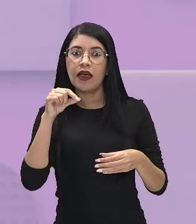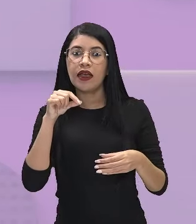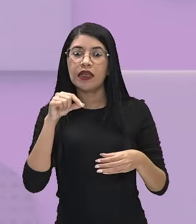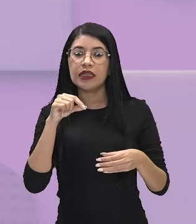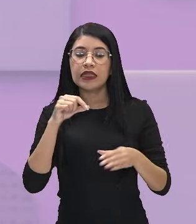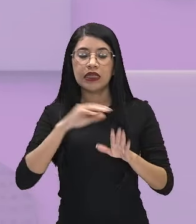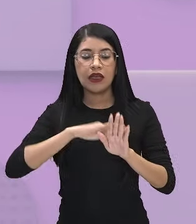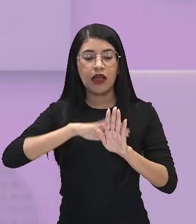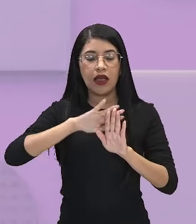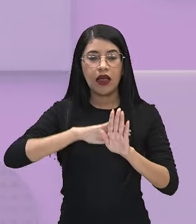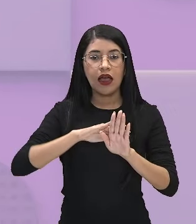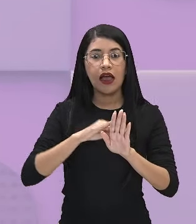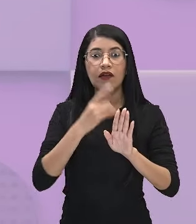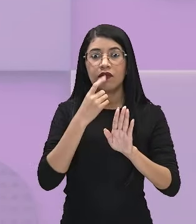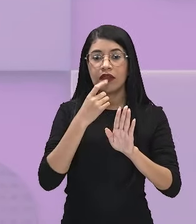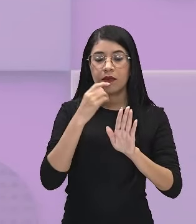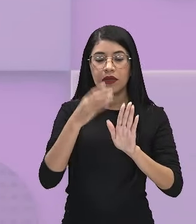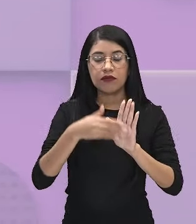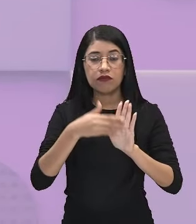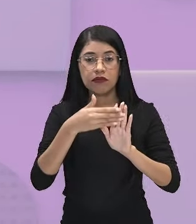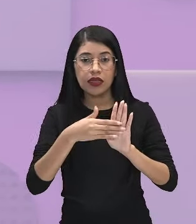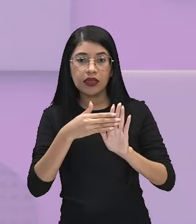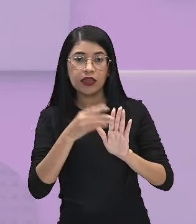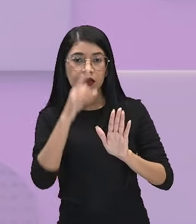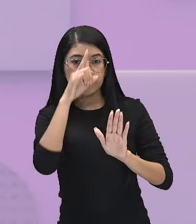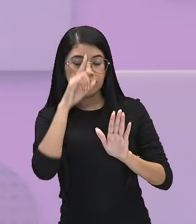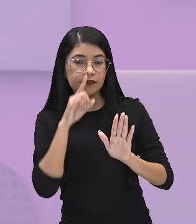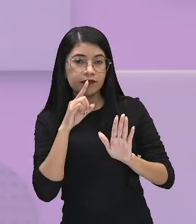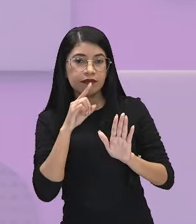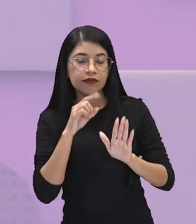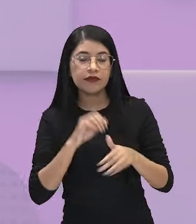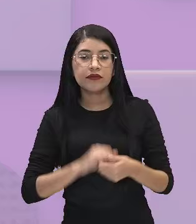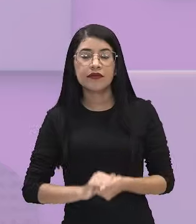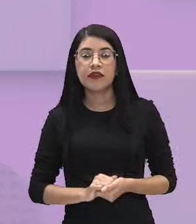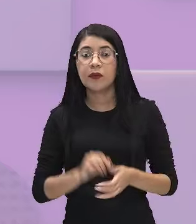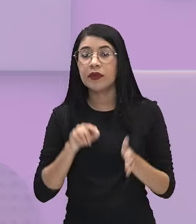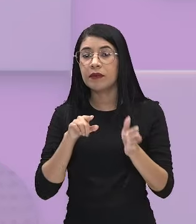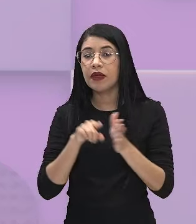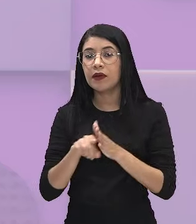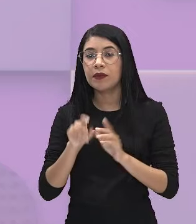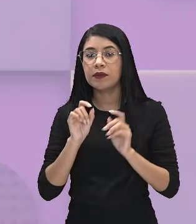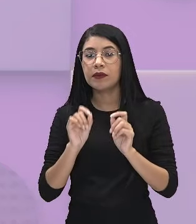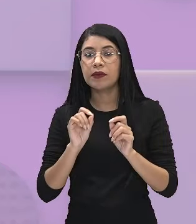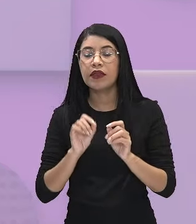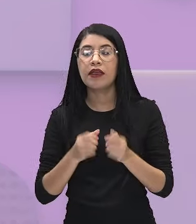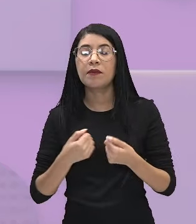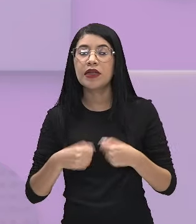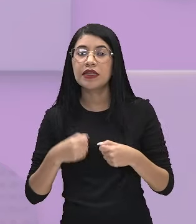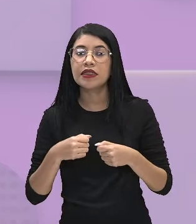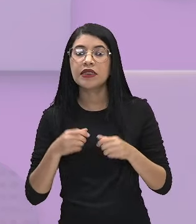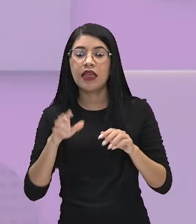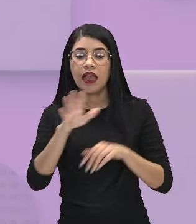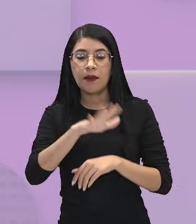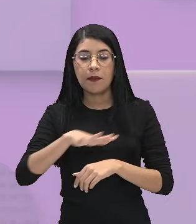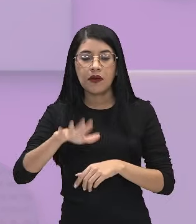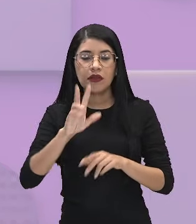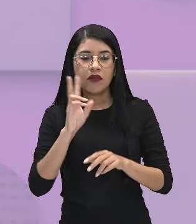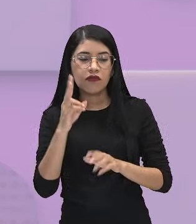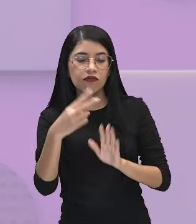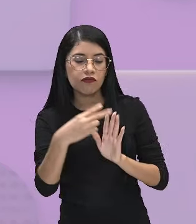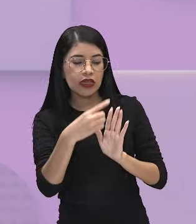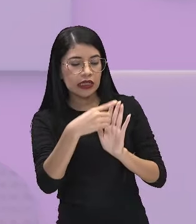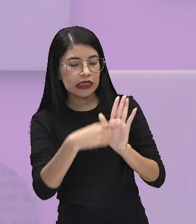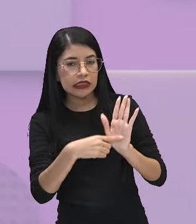lado ser vermelho e o outro ser amarelo. E aí ele pede aí especificamente, né? Que o lado da plateia aí seja